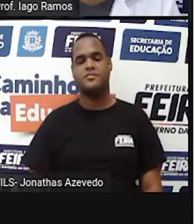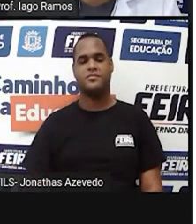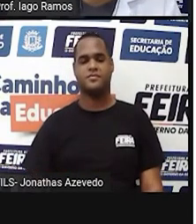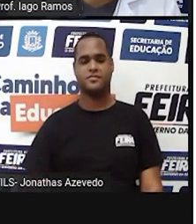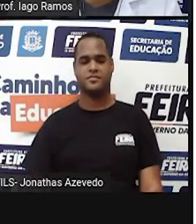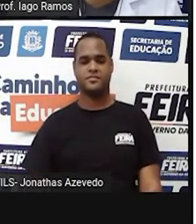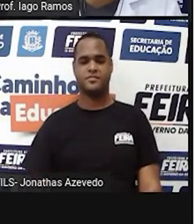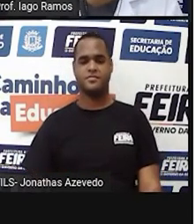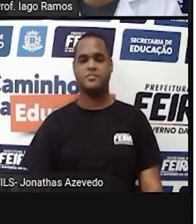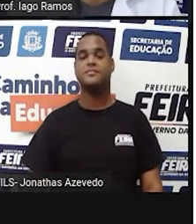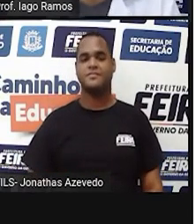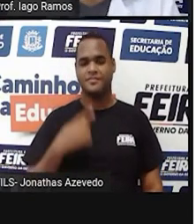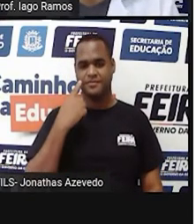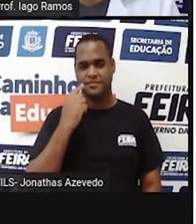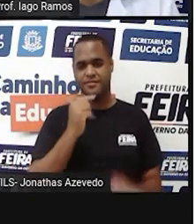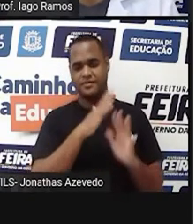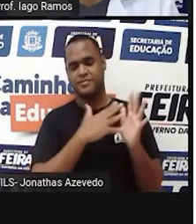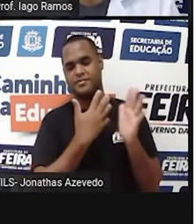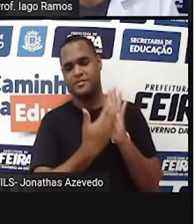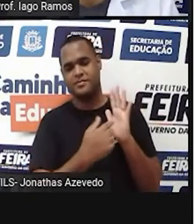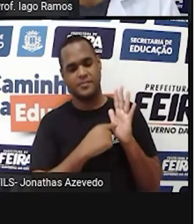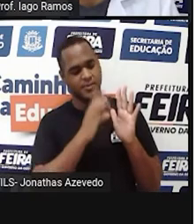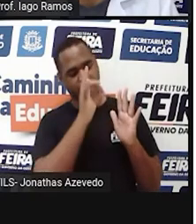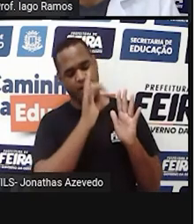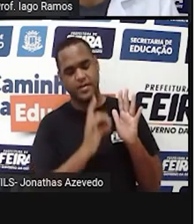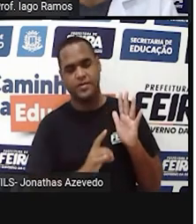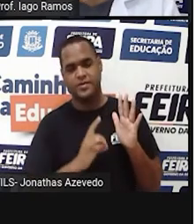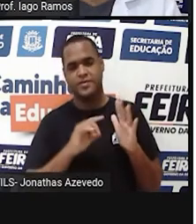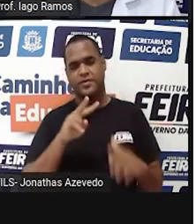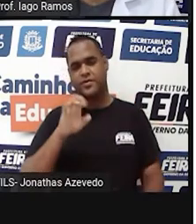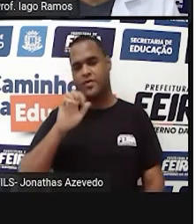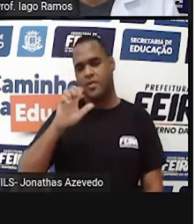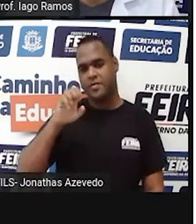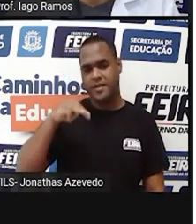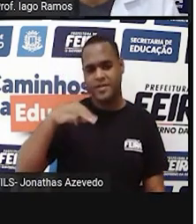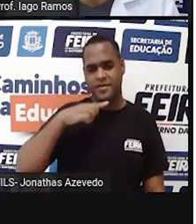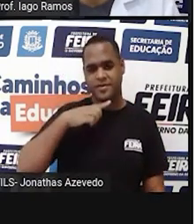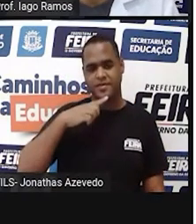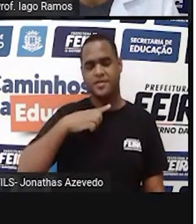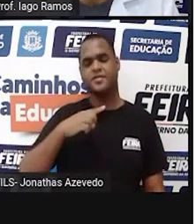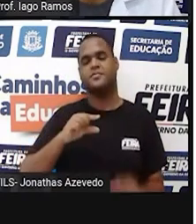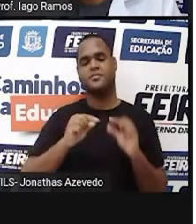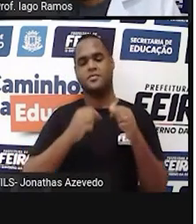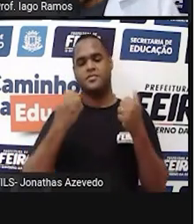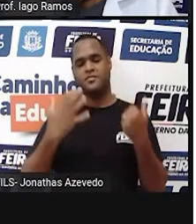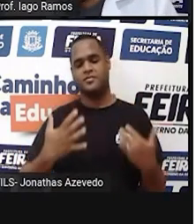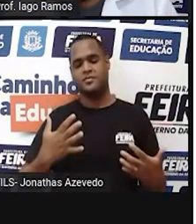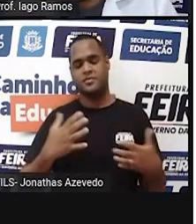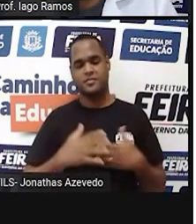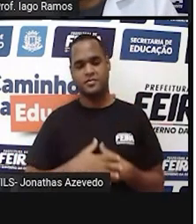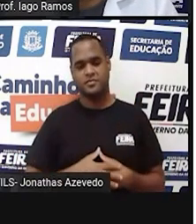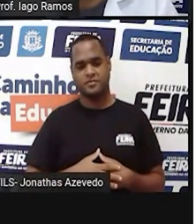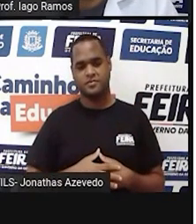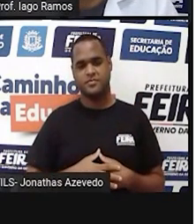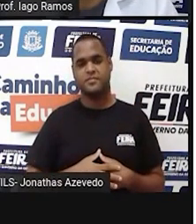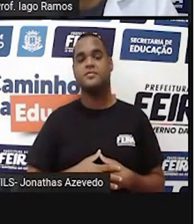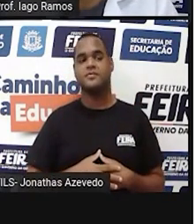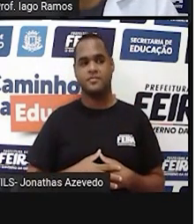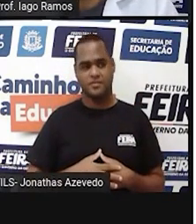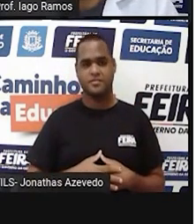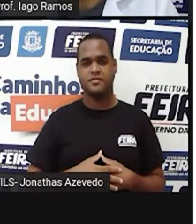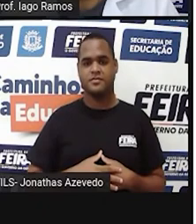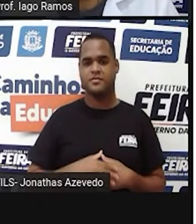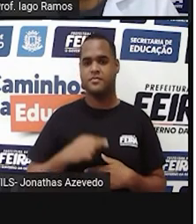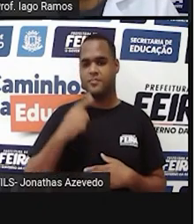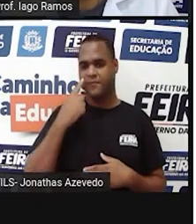tabela aqui, a gente tem ali unidades de volume, né? Medidas para volume. O metro cúbico aqui no meio